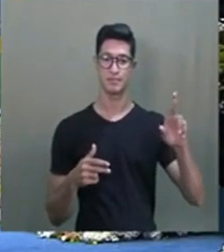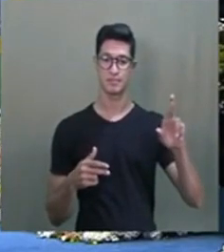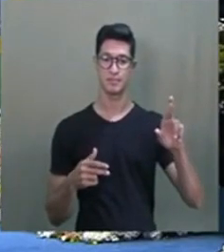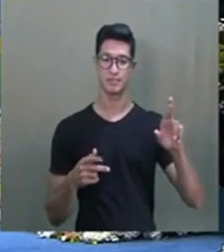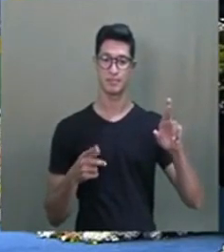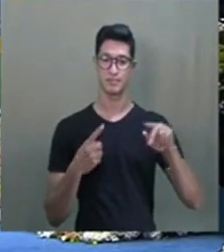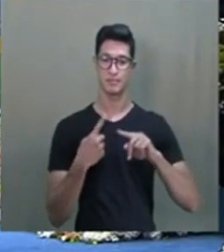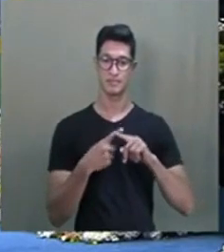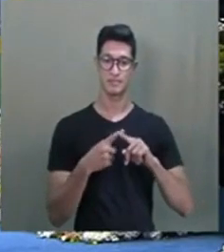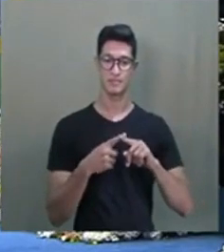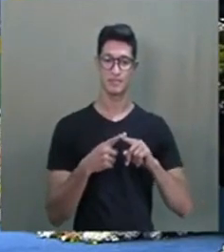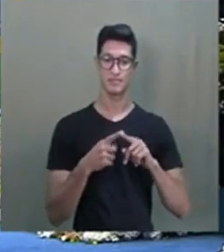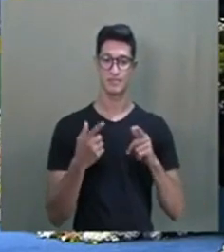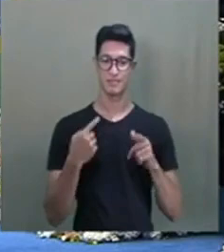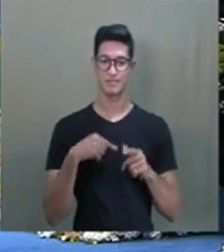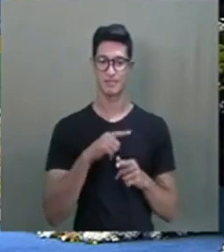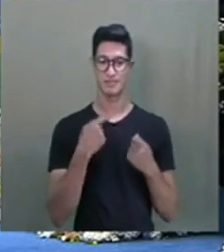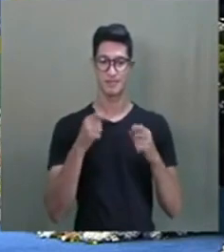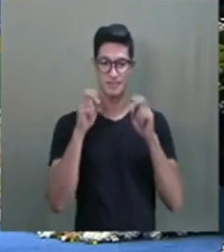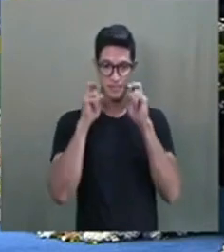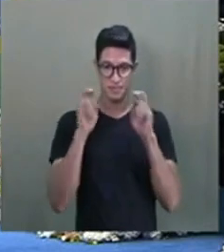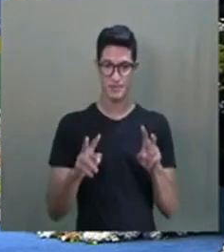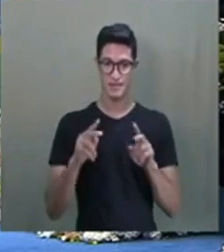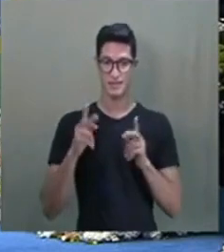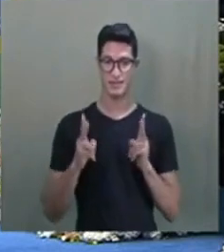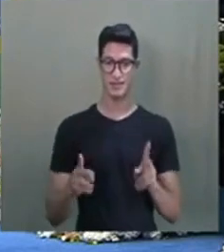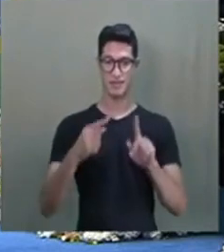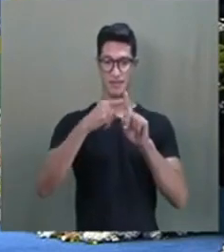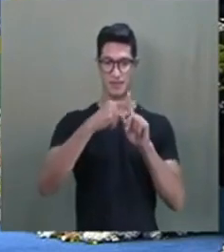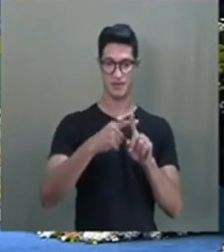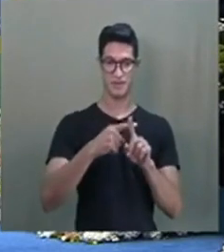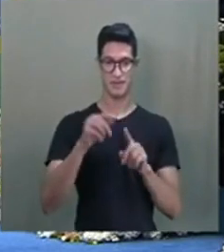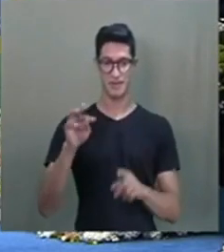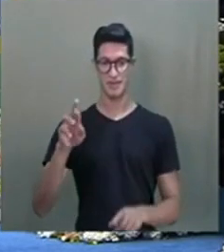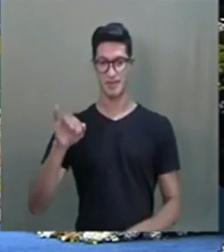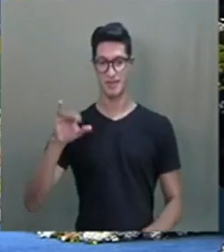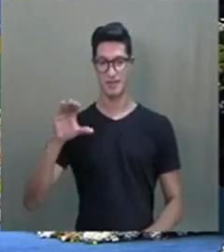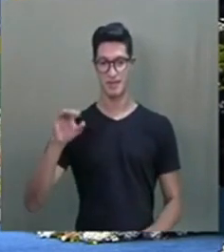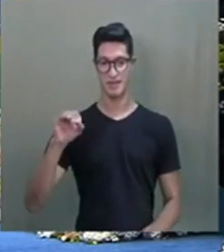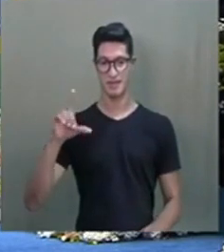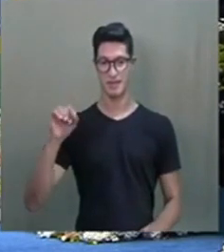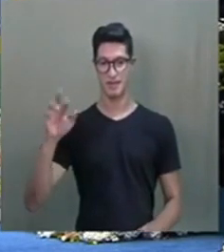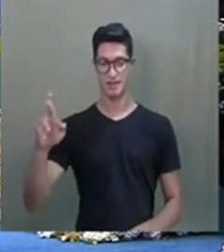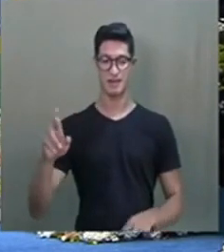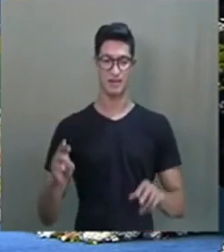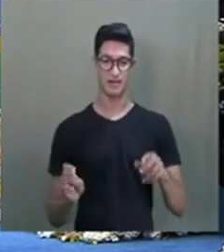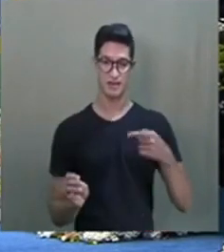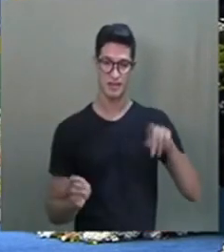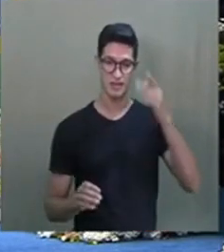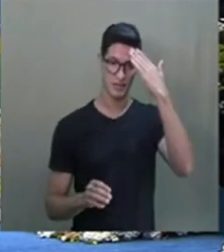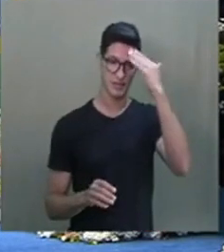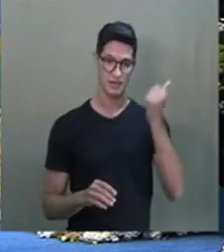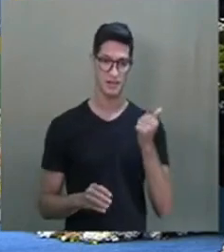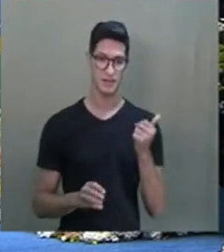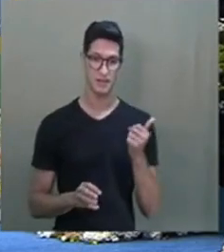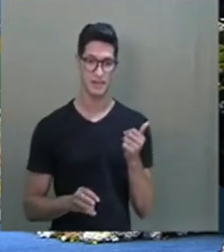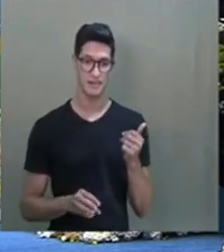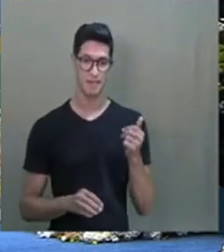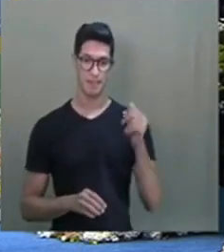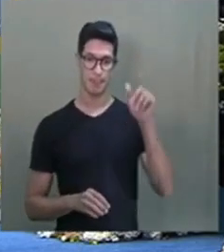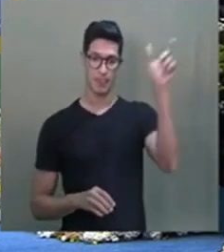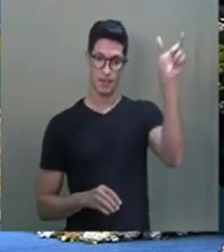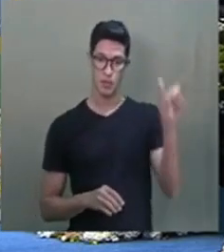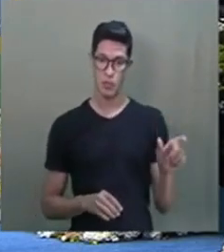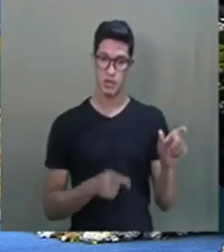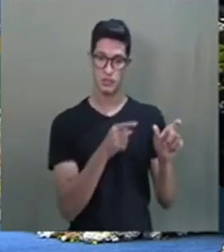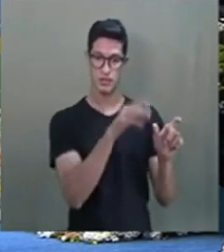porque a questão, a gente precisa ver sempre o lado positivo, então somos tricolores e outra coisa, que a Rose sabe. O ídolo de